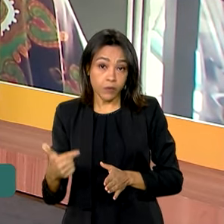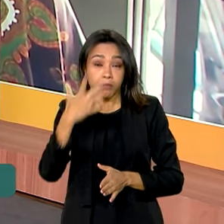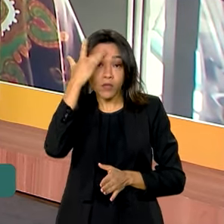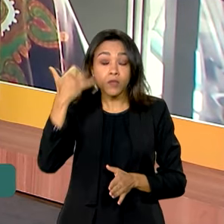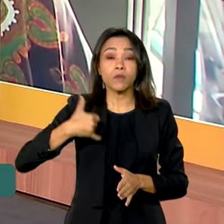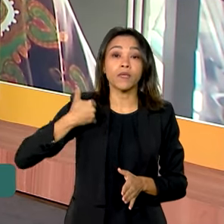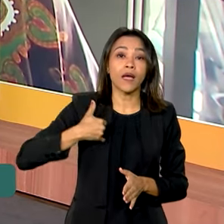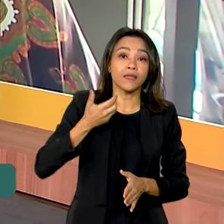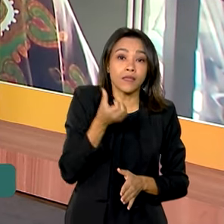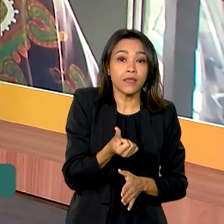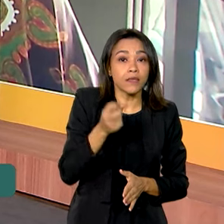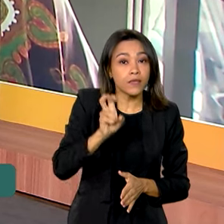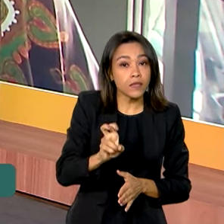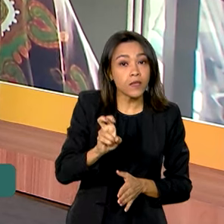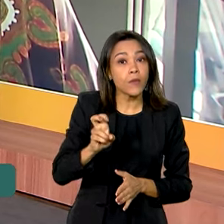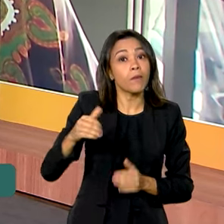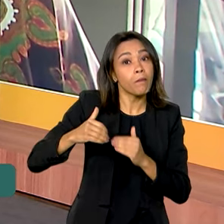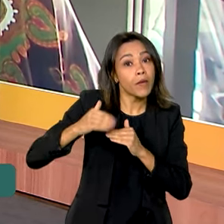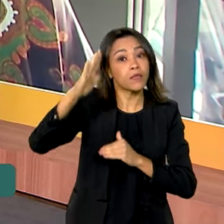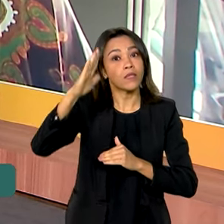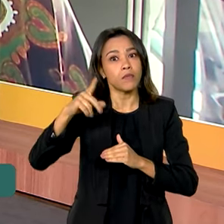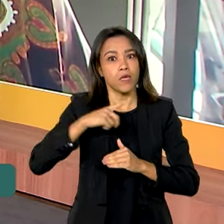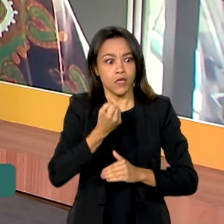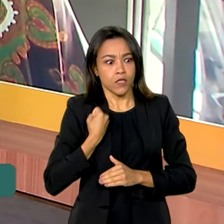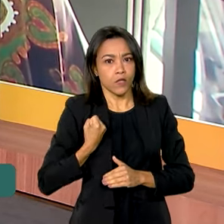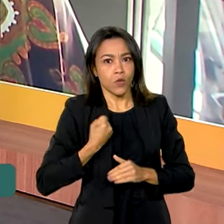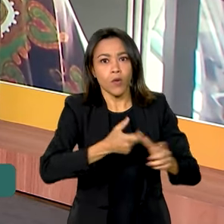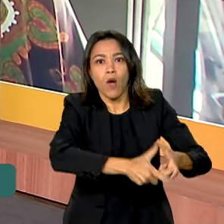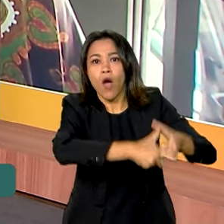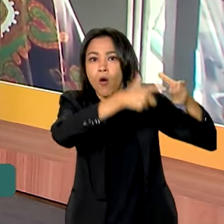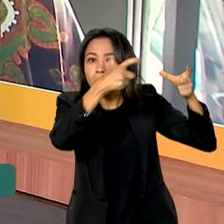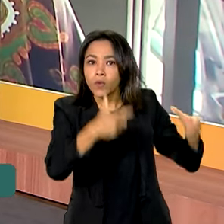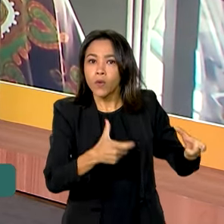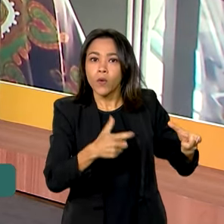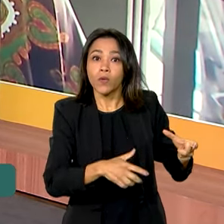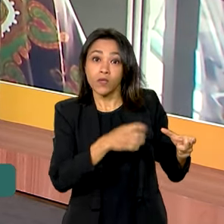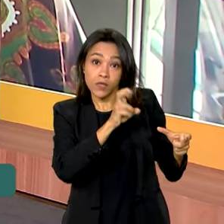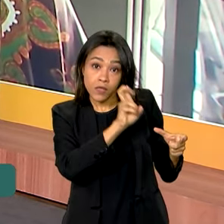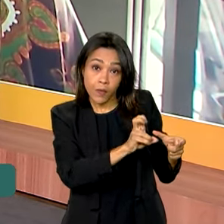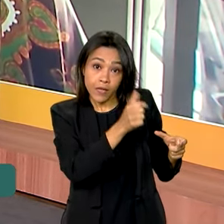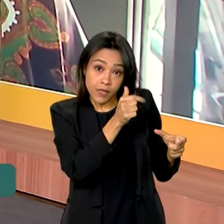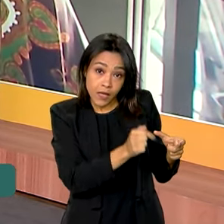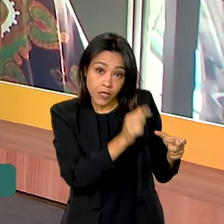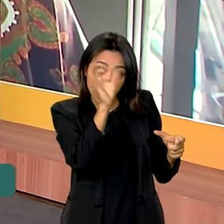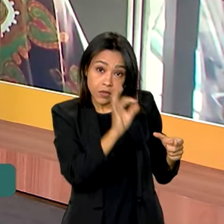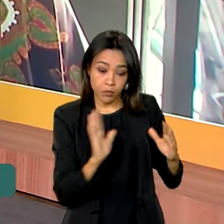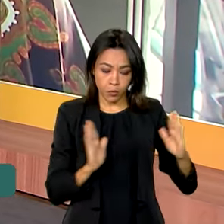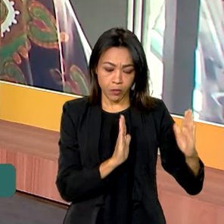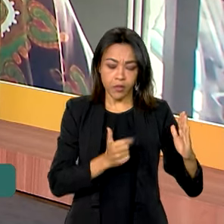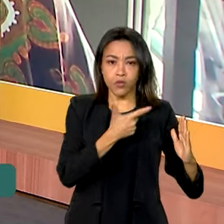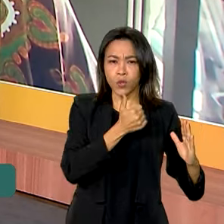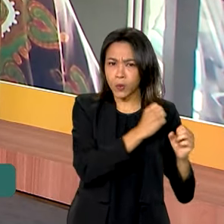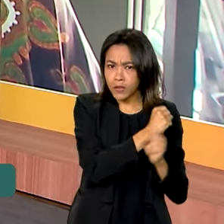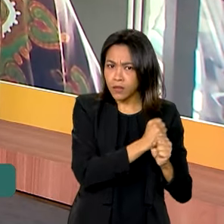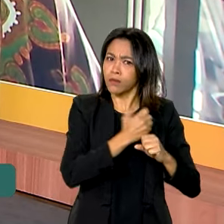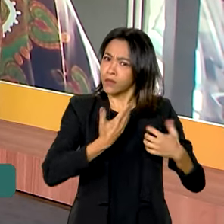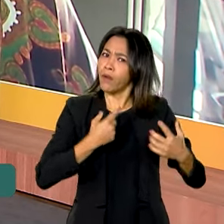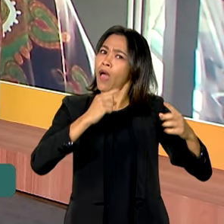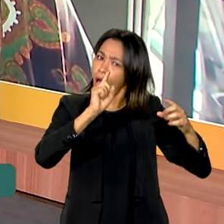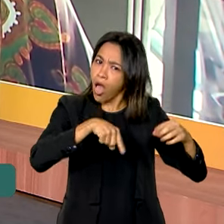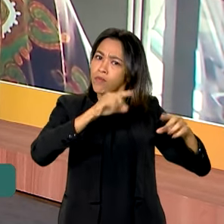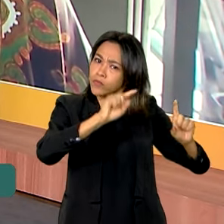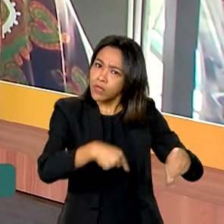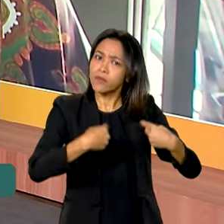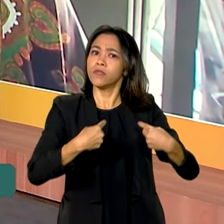65 anos ou mais, esse número cresceu mais de 57% em 12 anos. Então, é um desafio aí para a